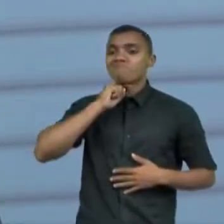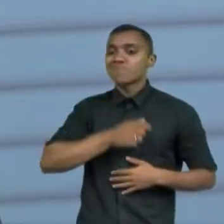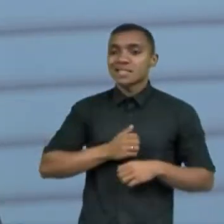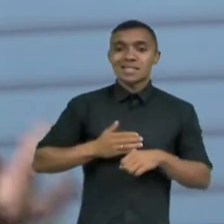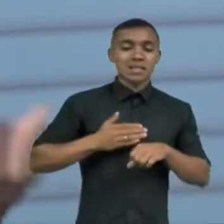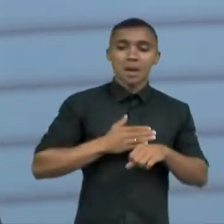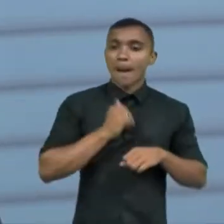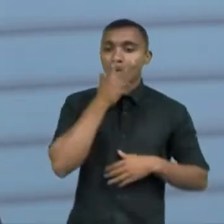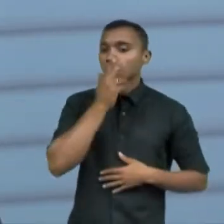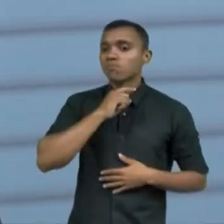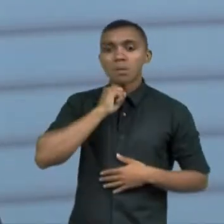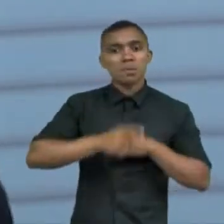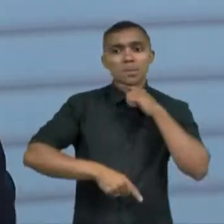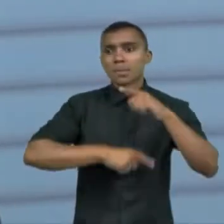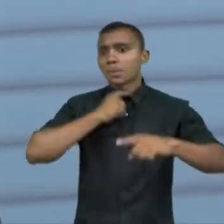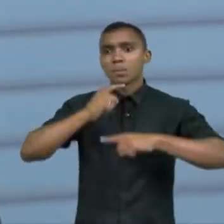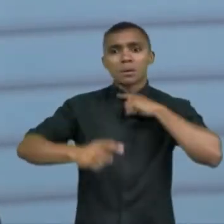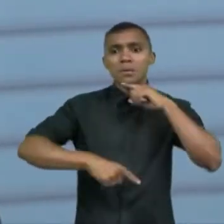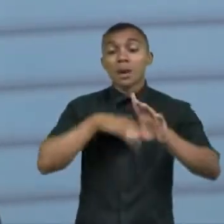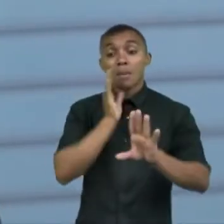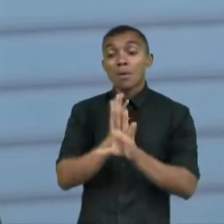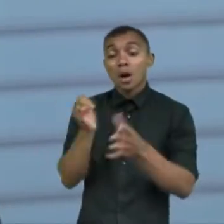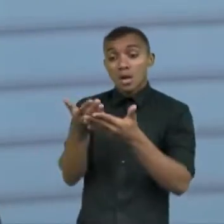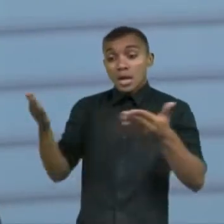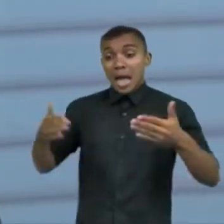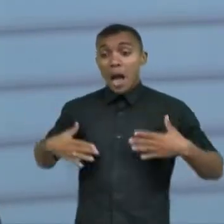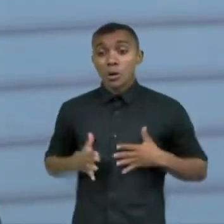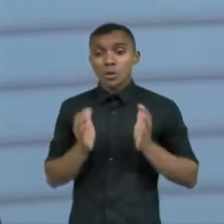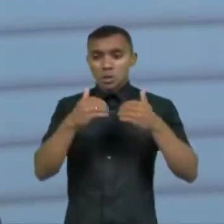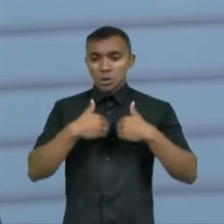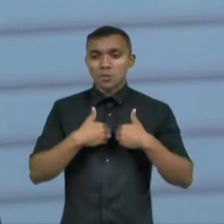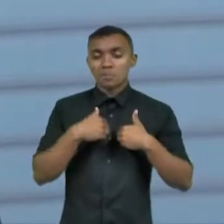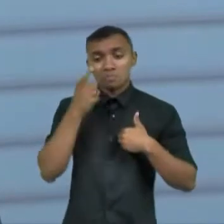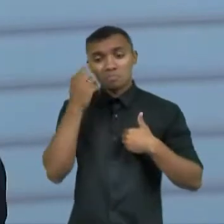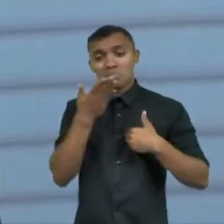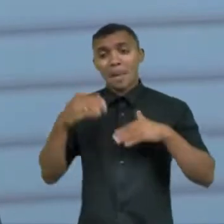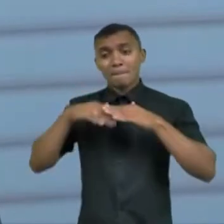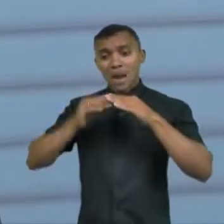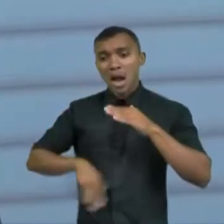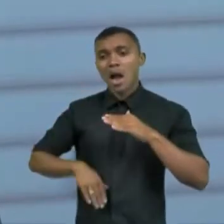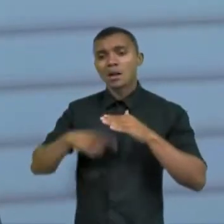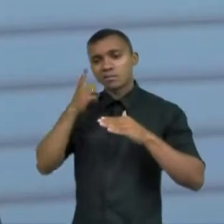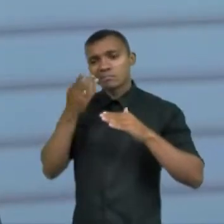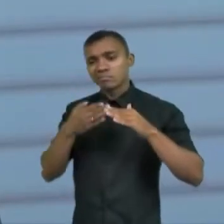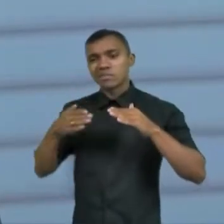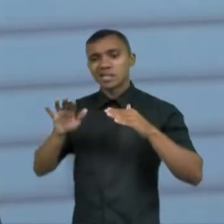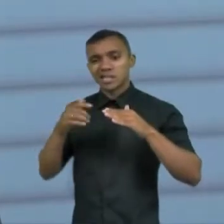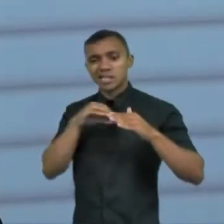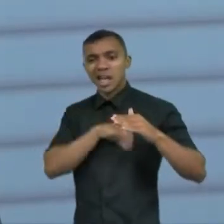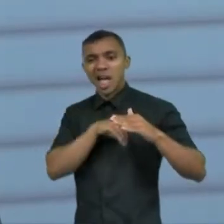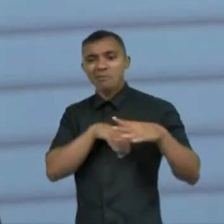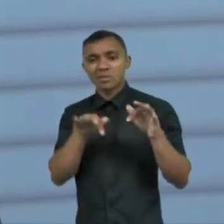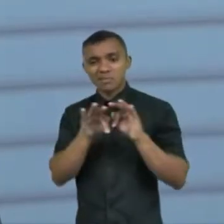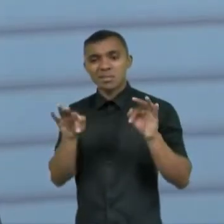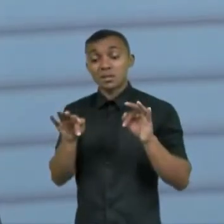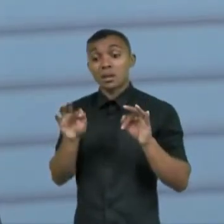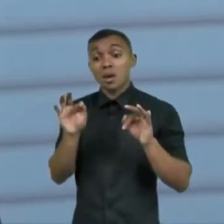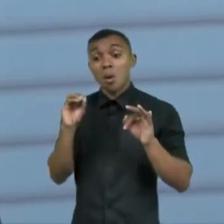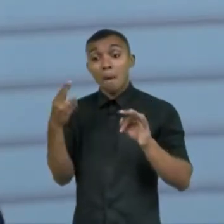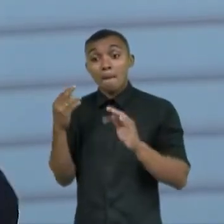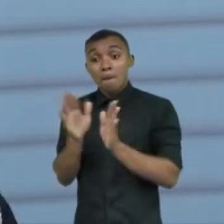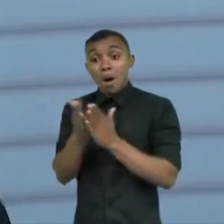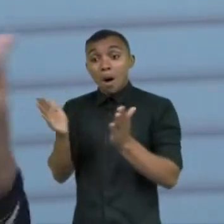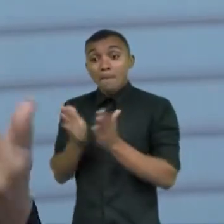mais porque os autistas que são de classe baixa da classe mais baixa eles estão sendo